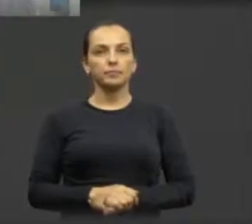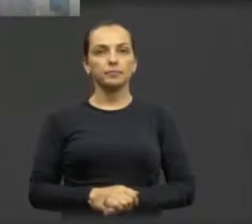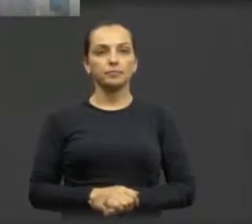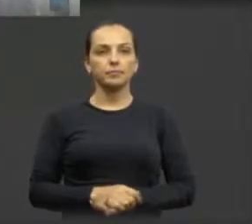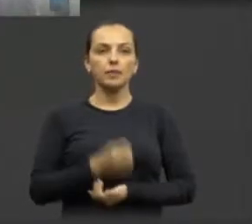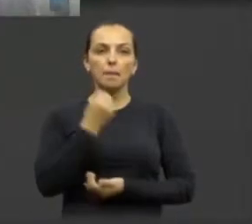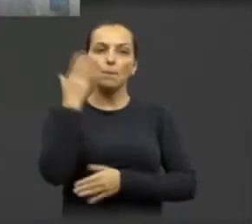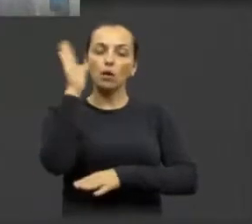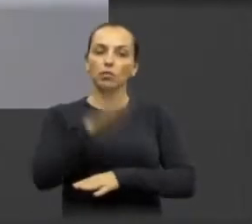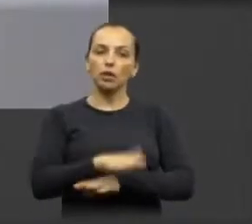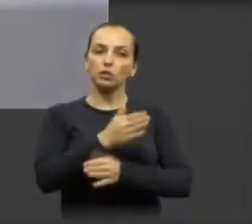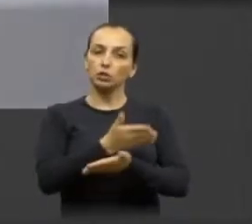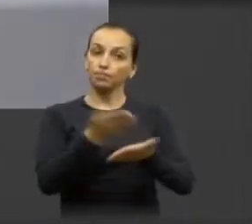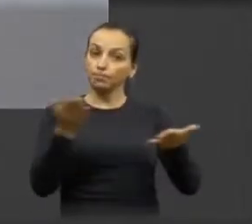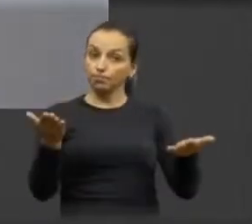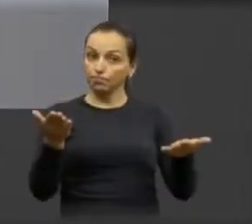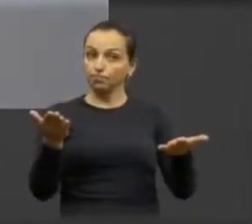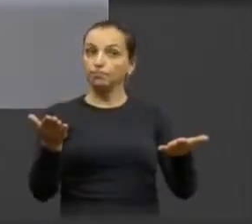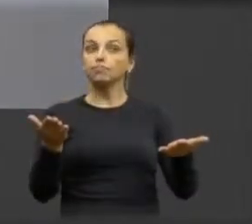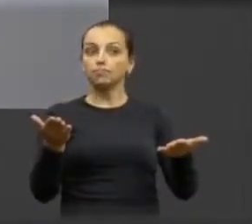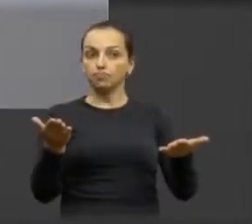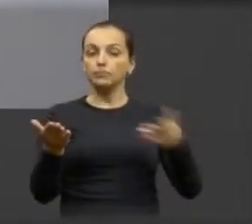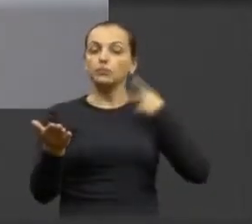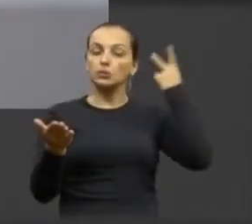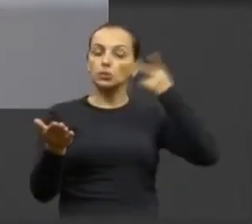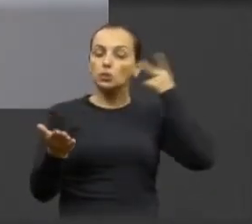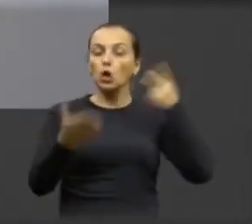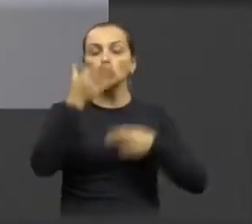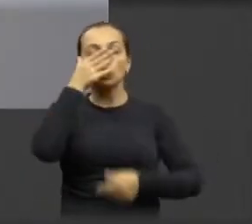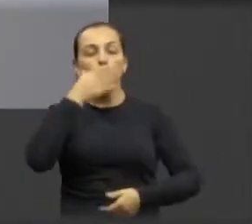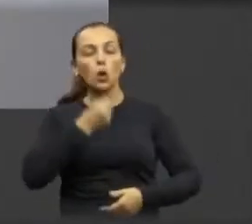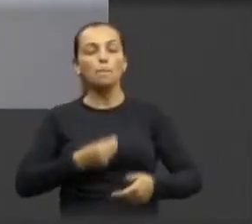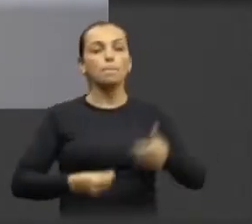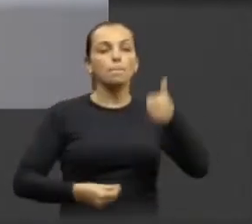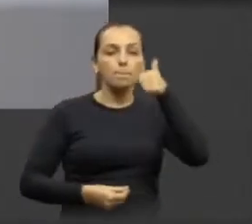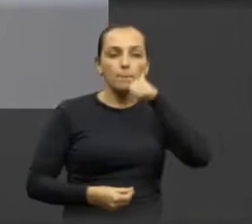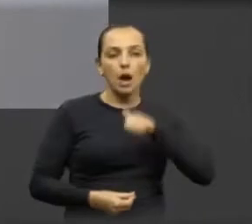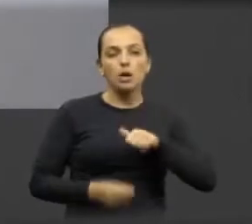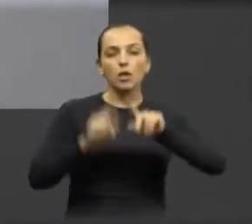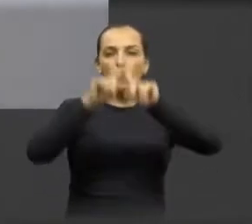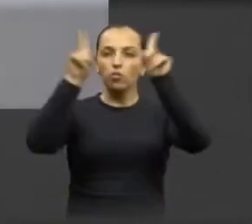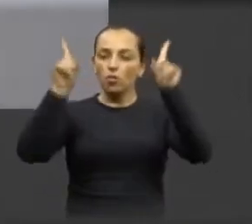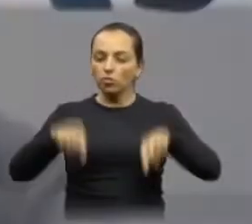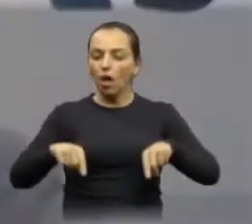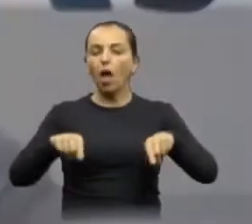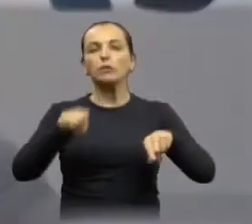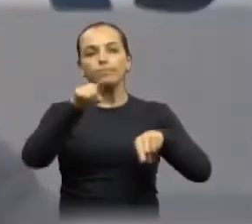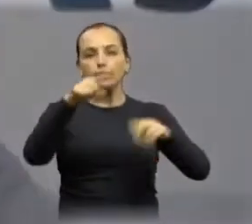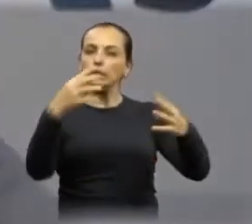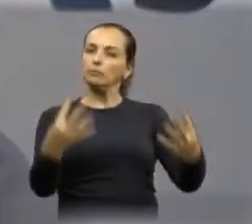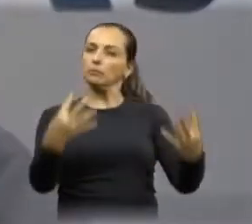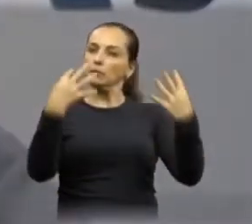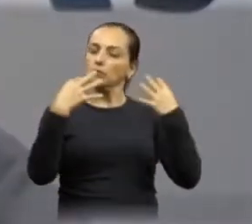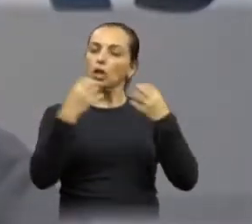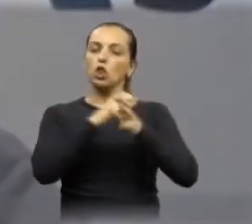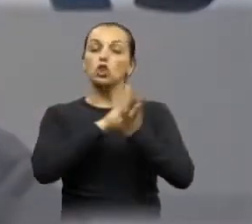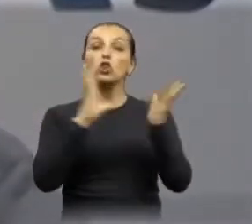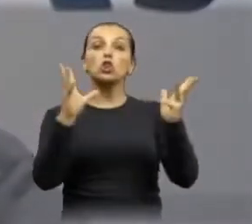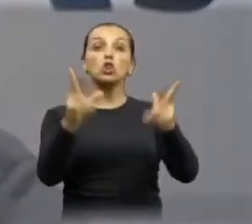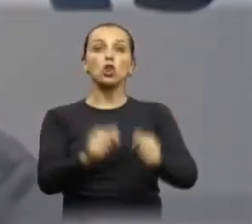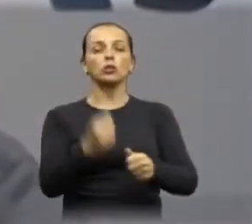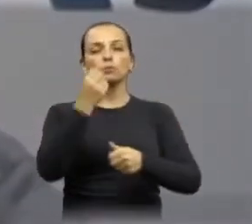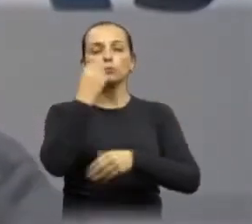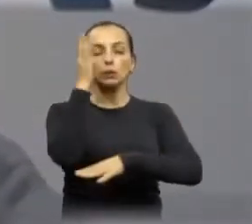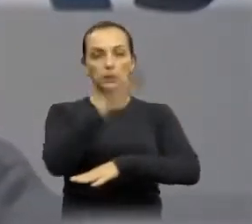Boa tarde, presidente. Boa tarde, vereadores e vereadoras, funcionários, espectadores. Primeiramente,